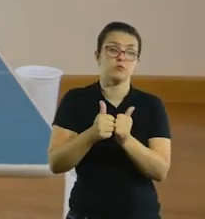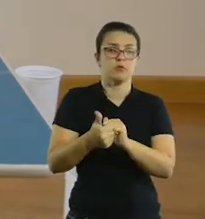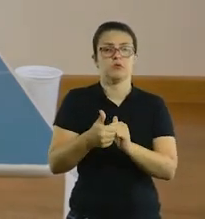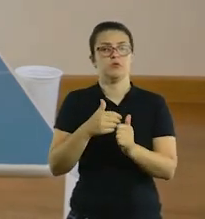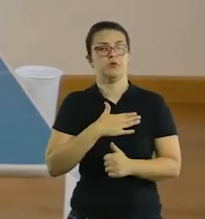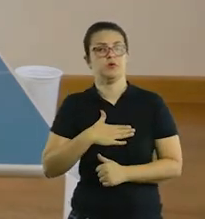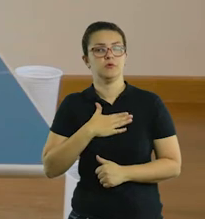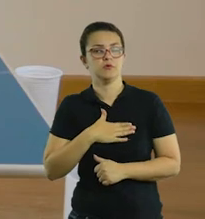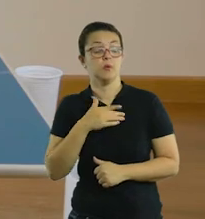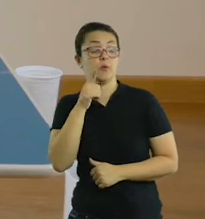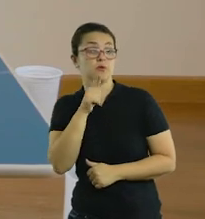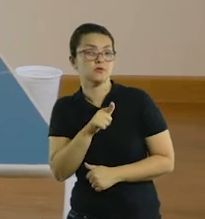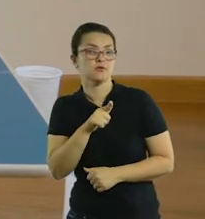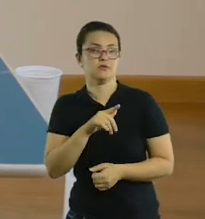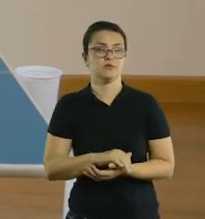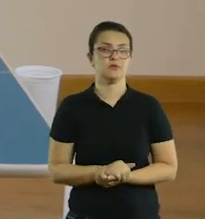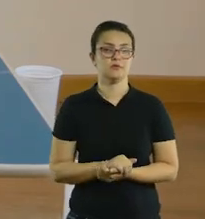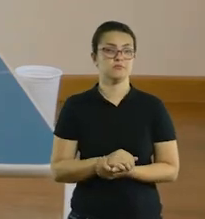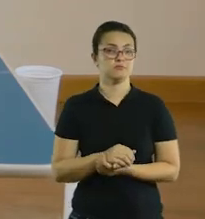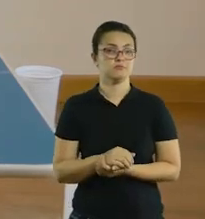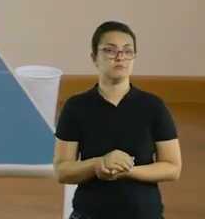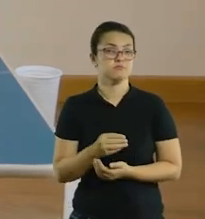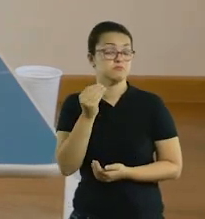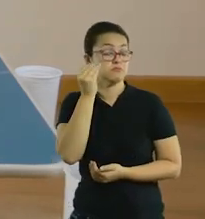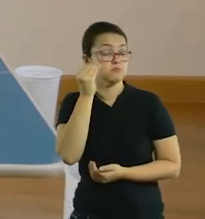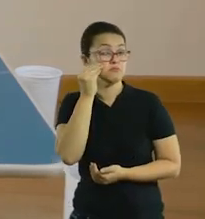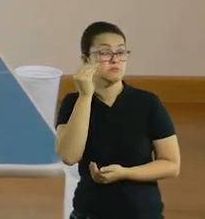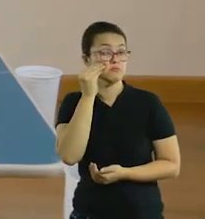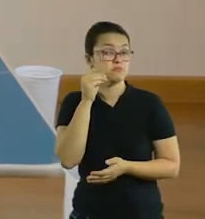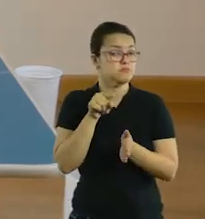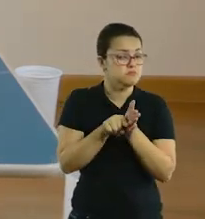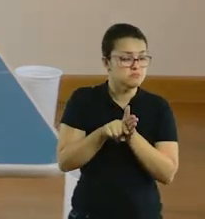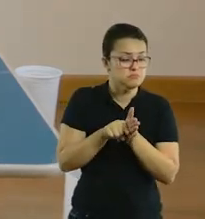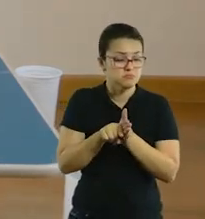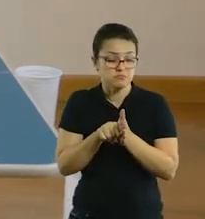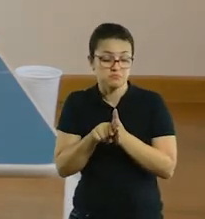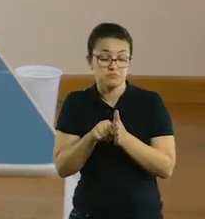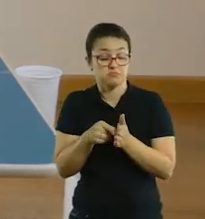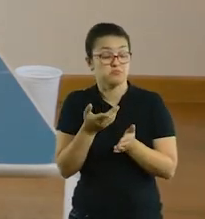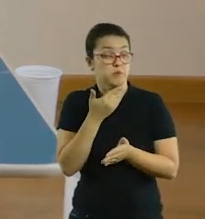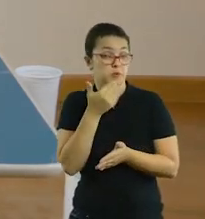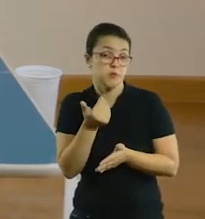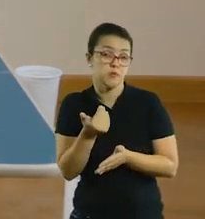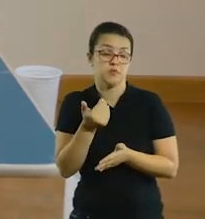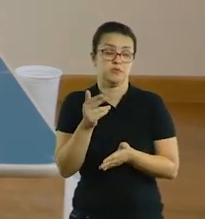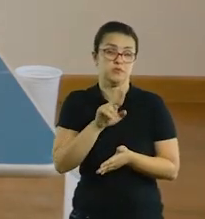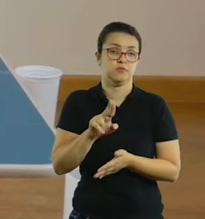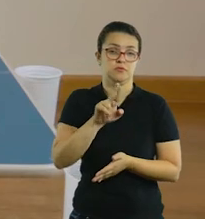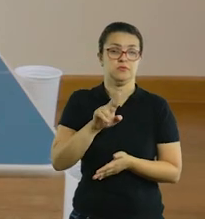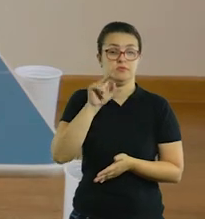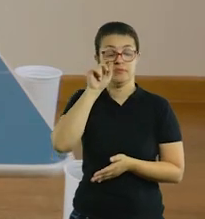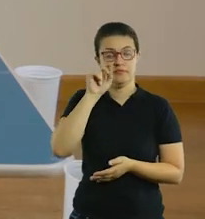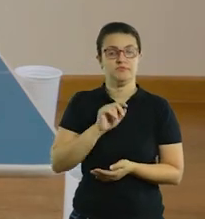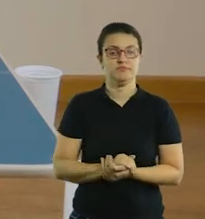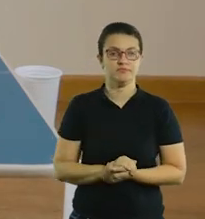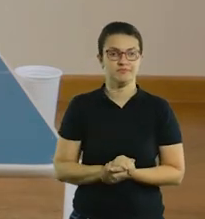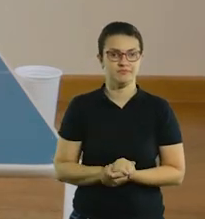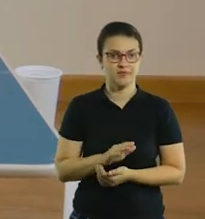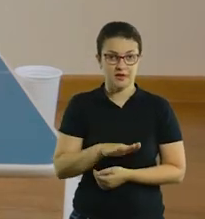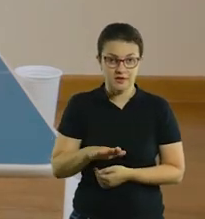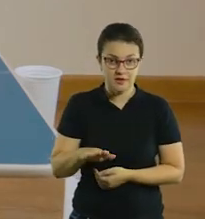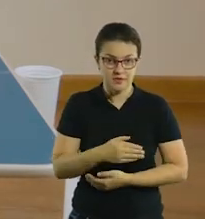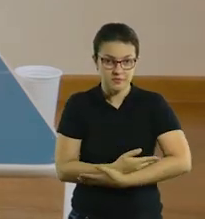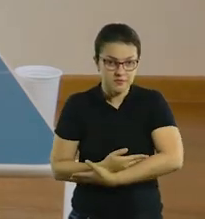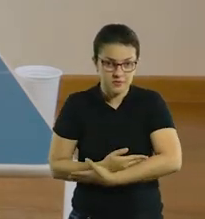qual que se adapta melhor ao que ele consegue e testa e faz uma pesquisa com todos os materiais que até acho mais interessante. Então, as